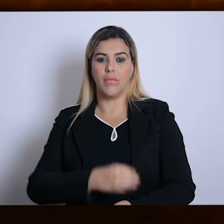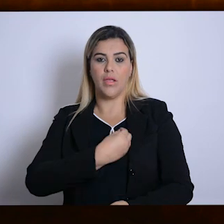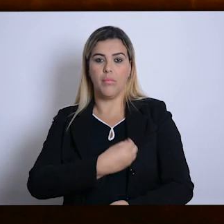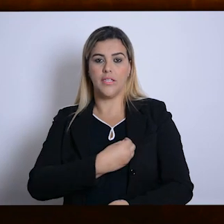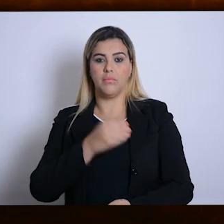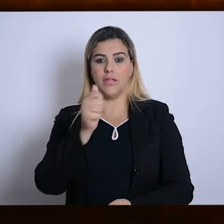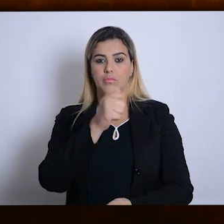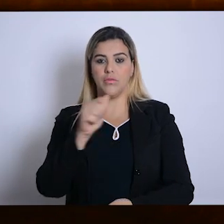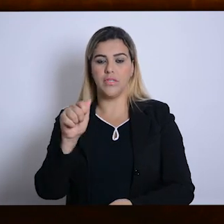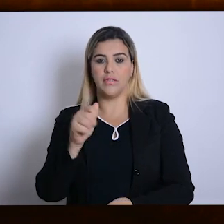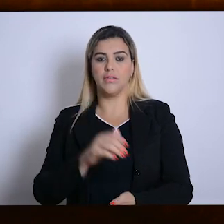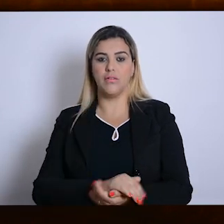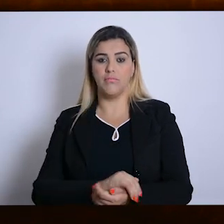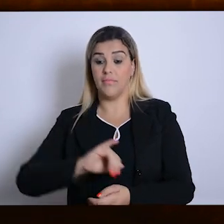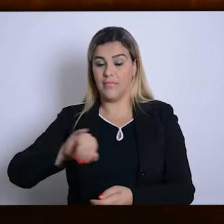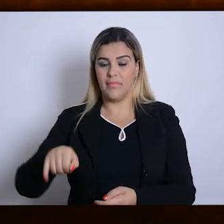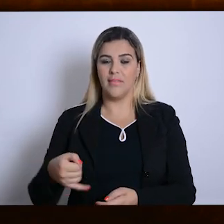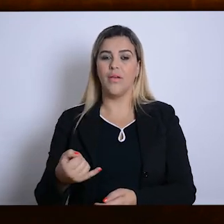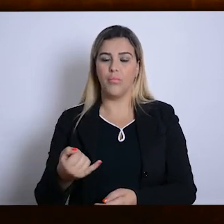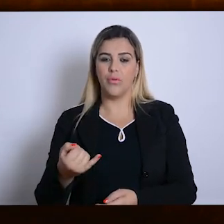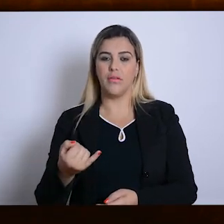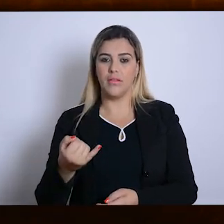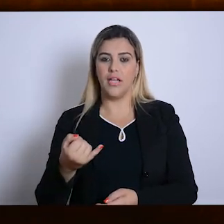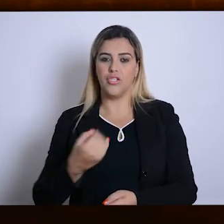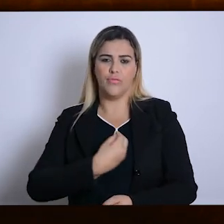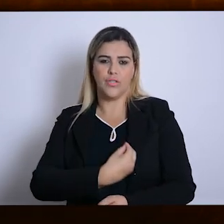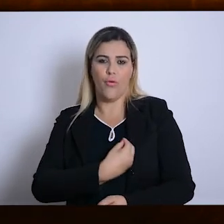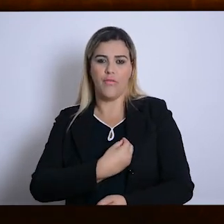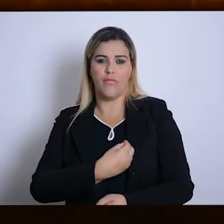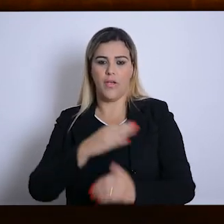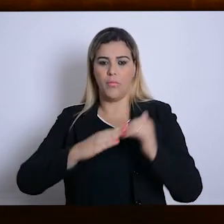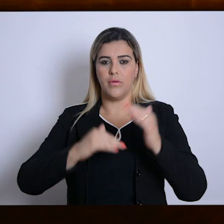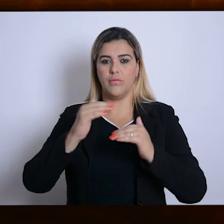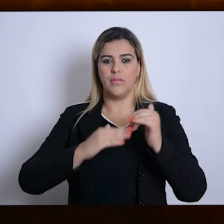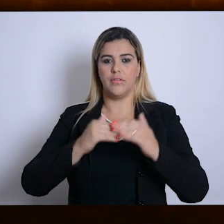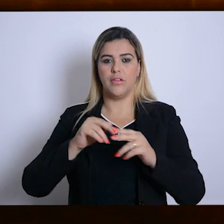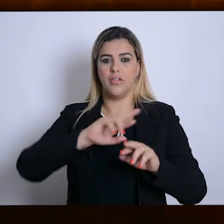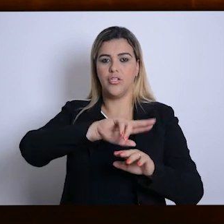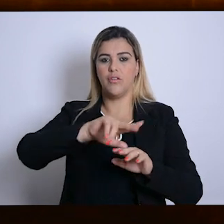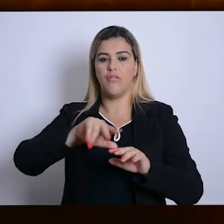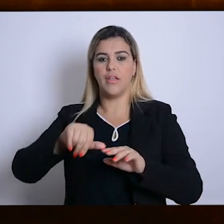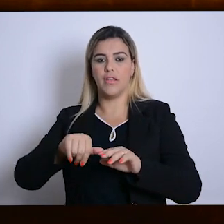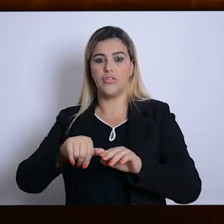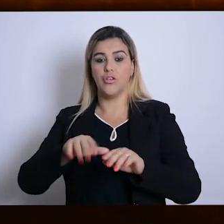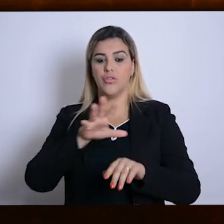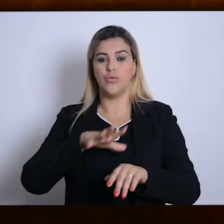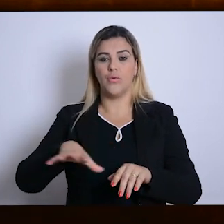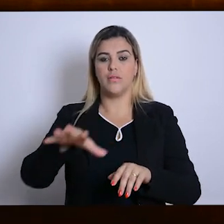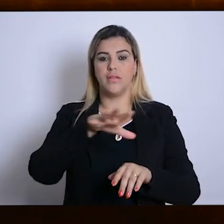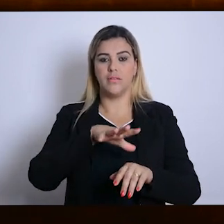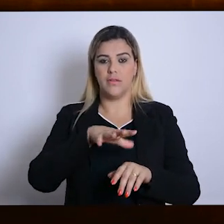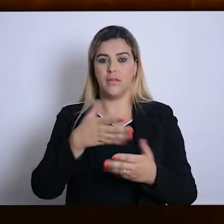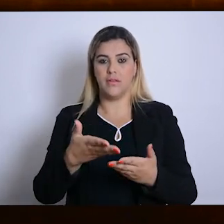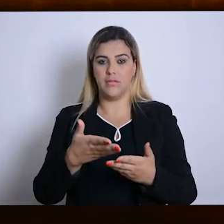é uma grande oportunidade de você conviver com profissionais diferentes, inclusive de outras áreas de atuação diferentes